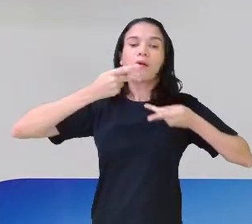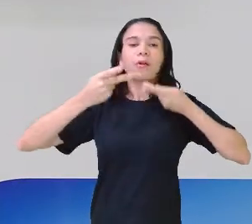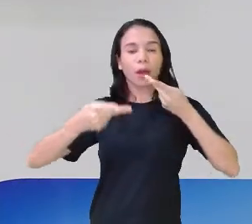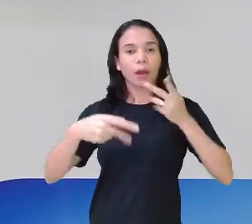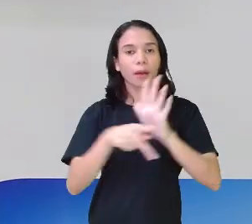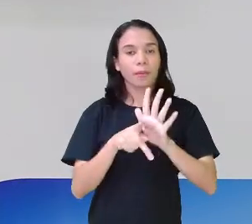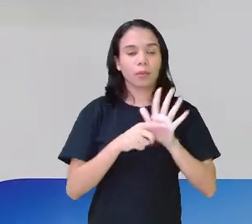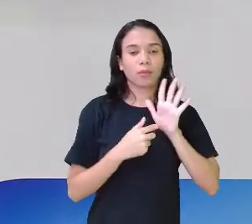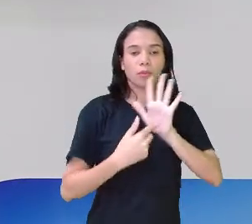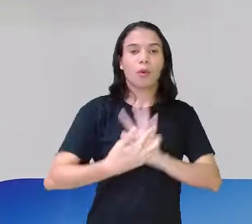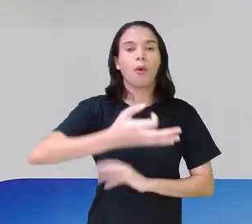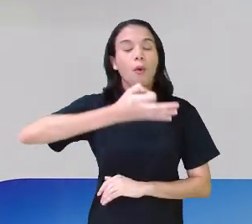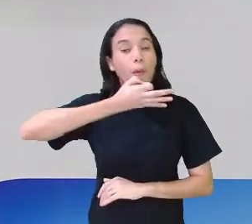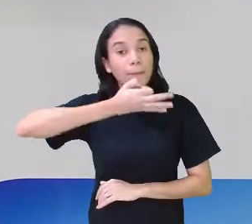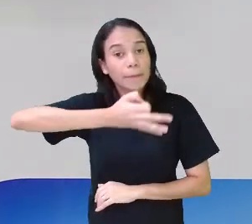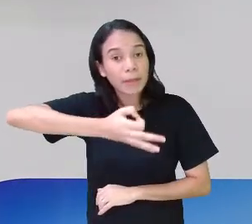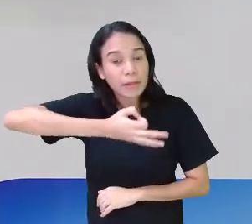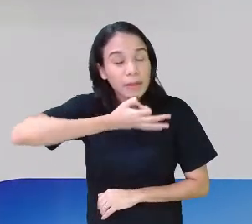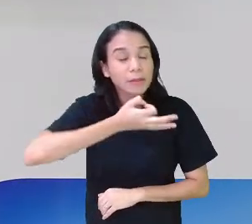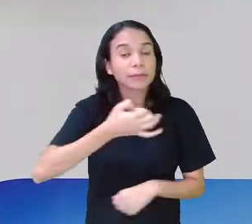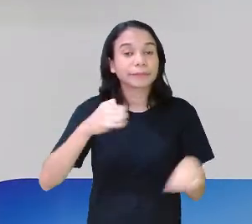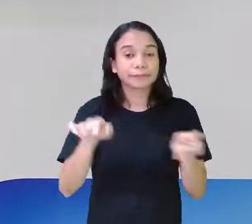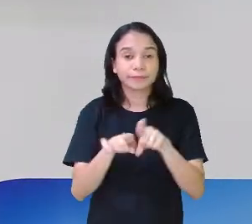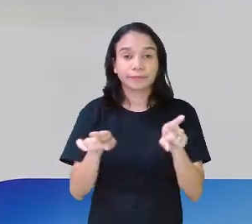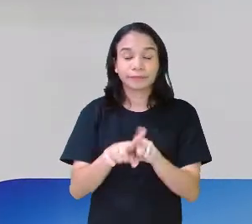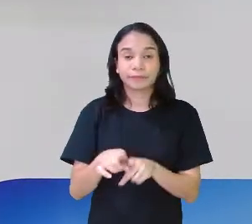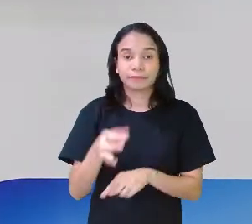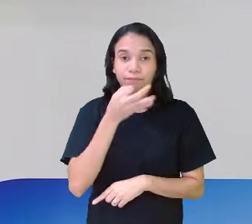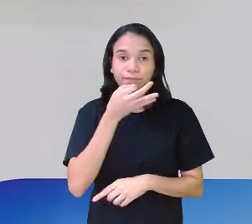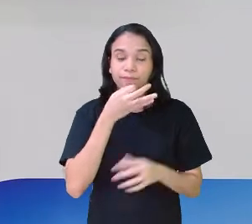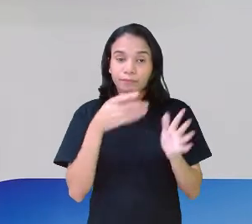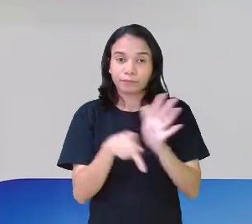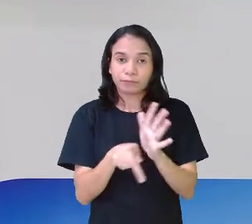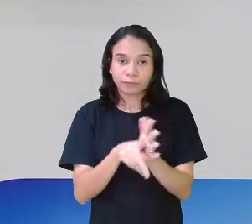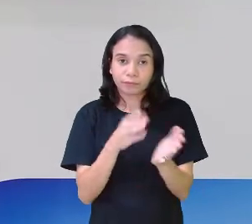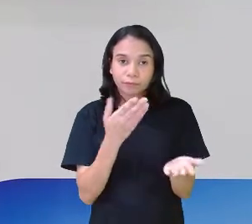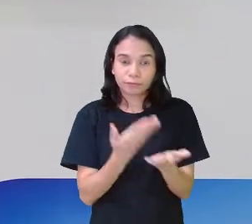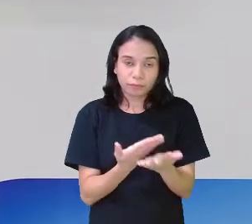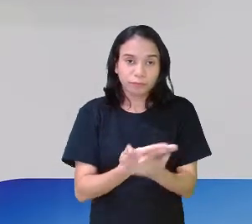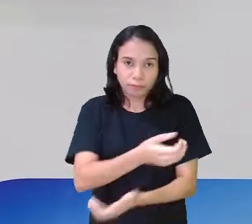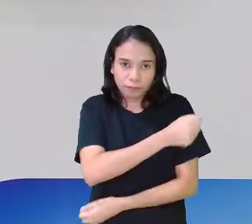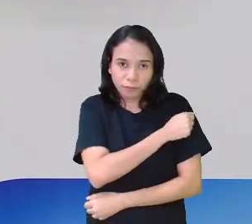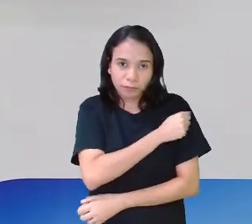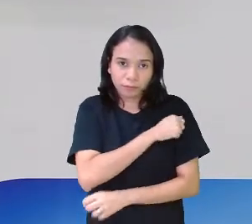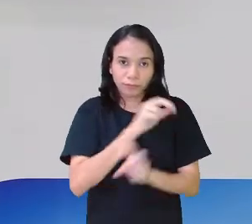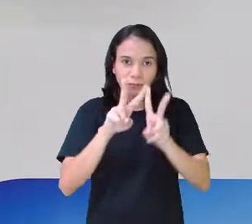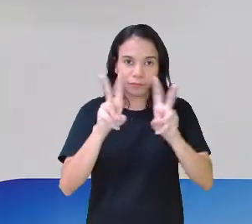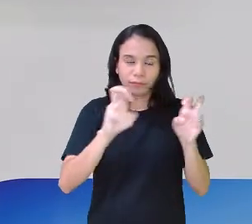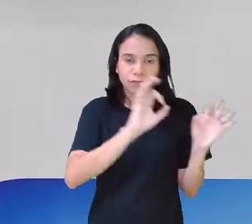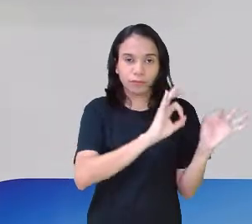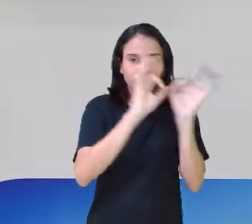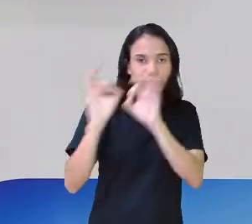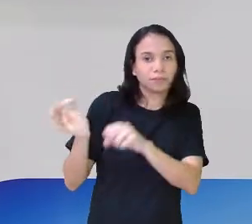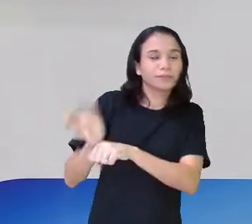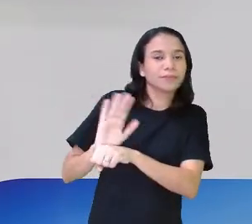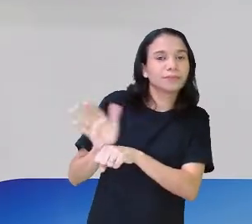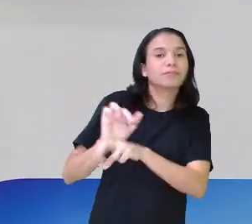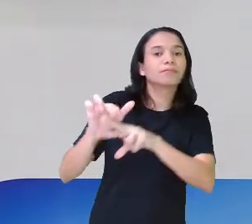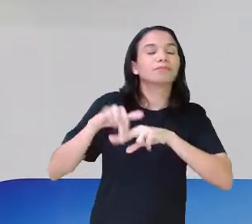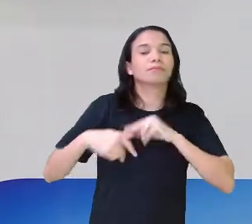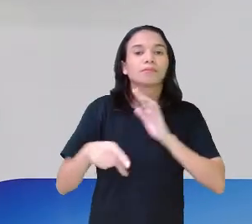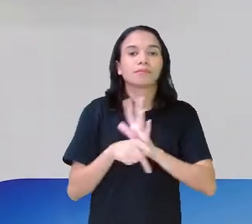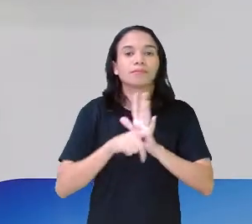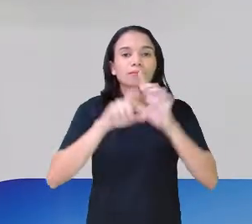dar a nossa opinião. E vimos aqui a opinião de um estudante sobre um filme que ele assistiu. Então, nos primeiros